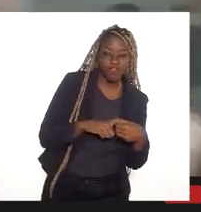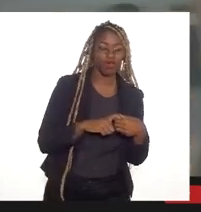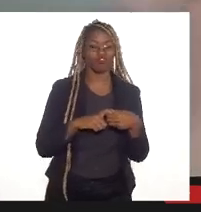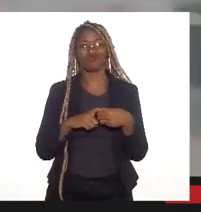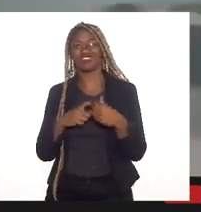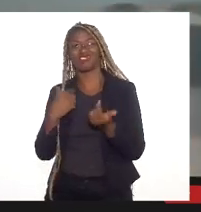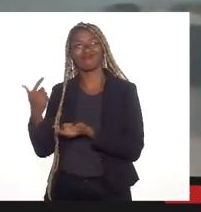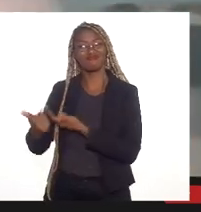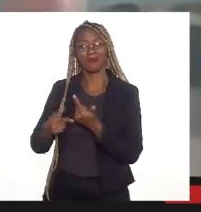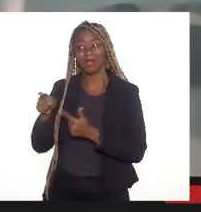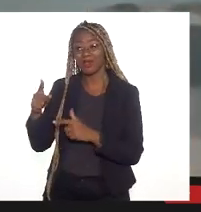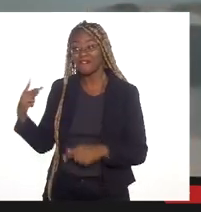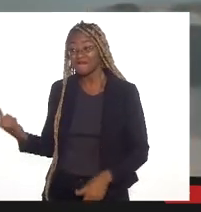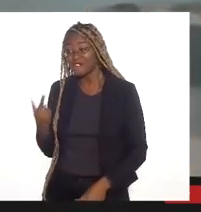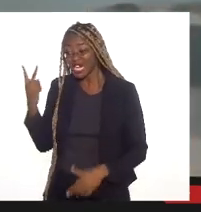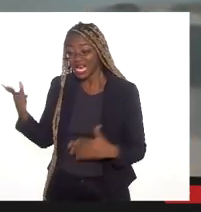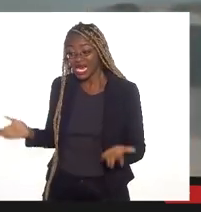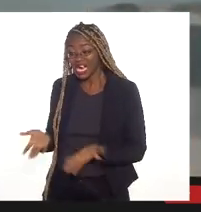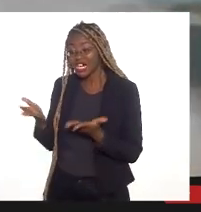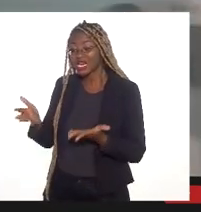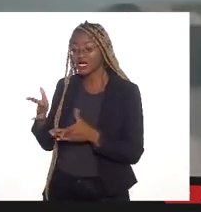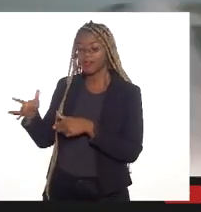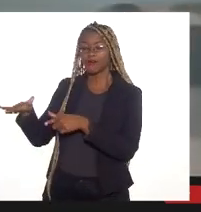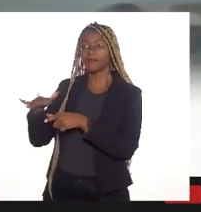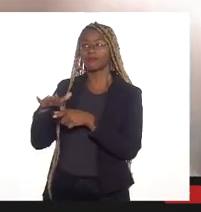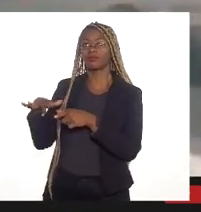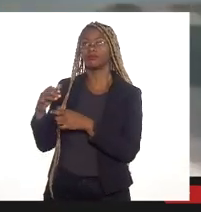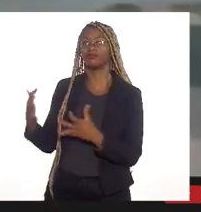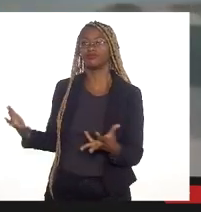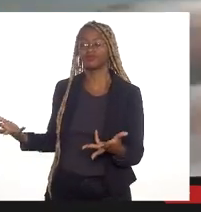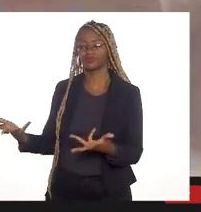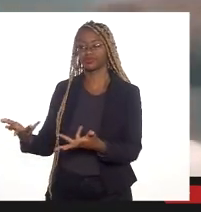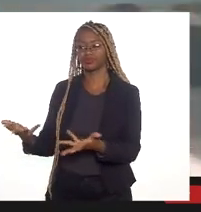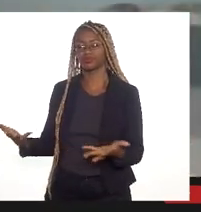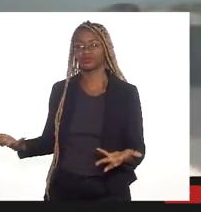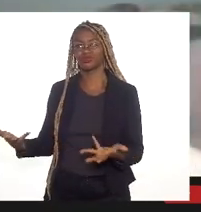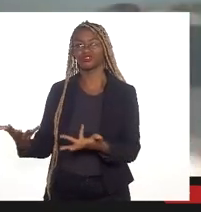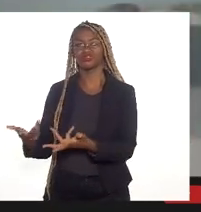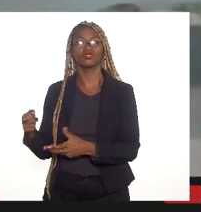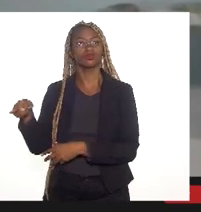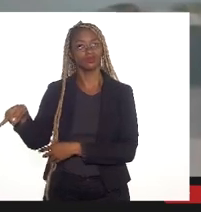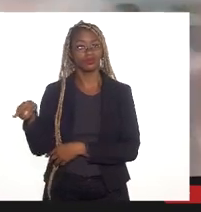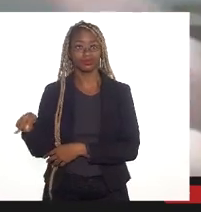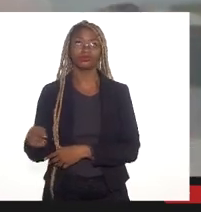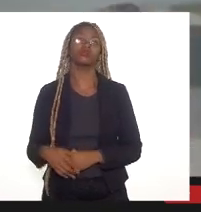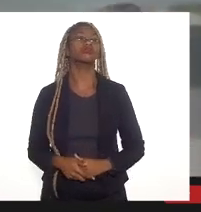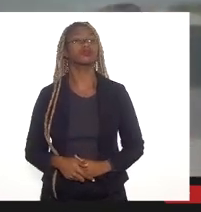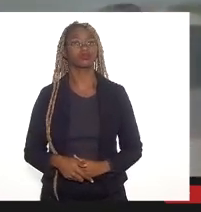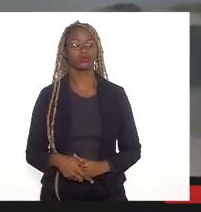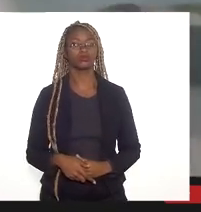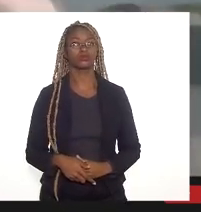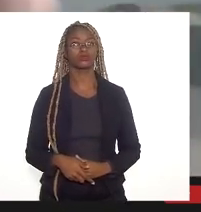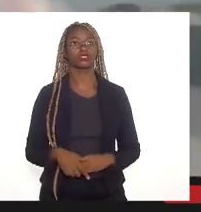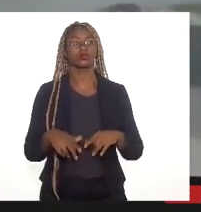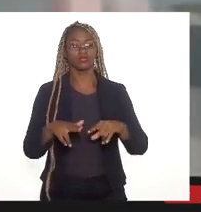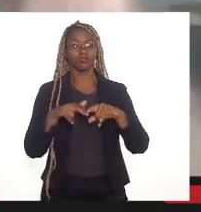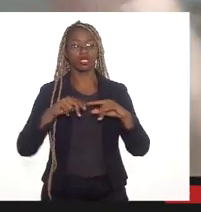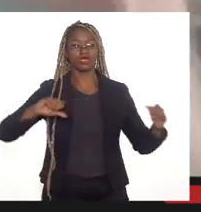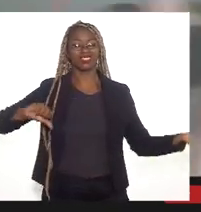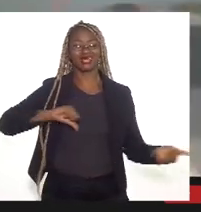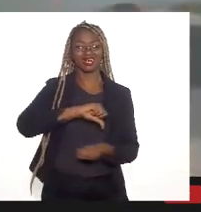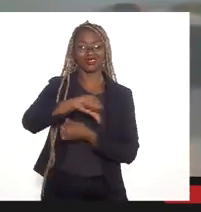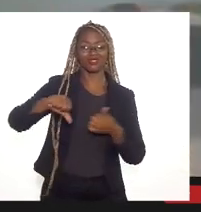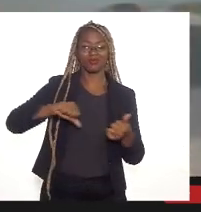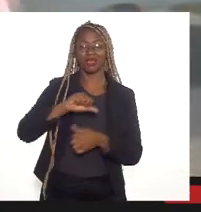sentido de valorizar os aspectos ambientais dessa vegetação, dessa fauna, para poder transformar